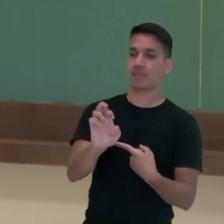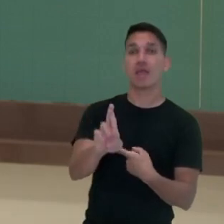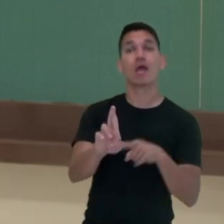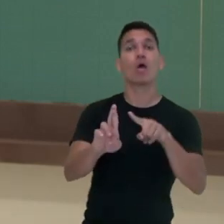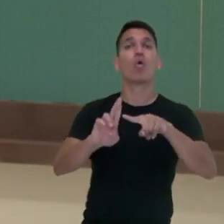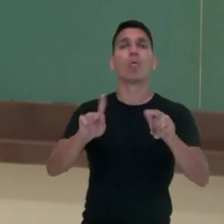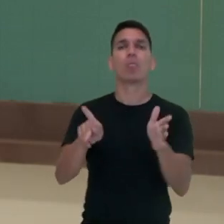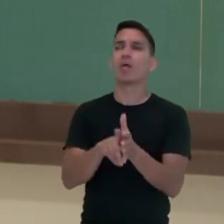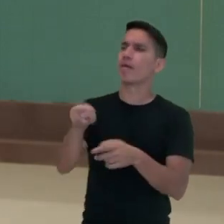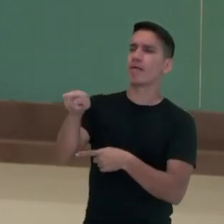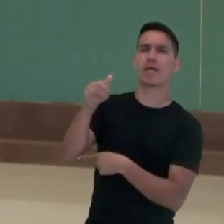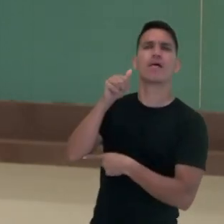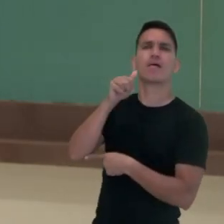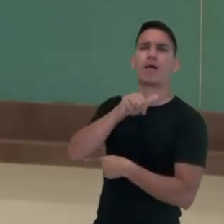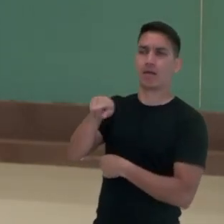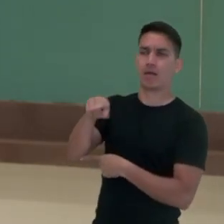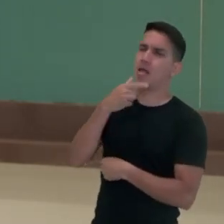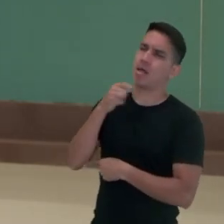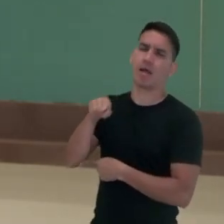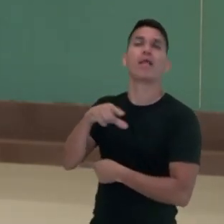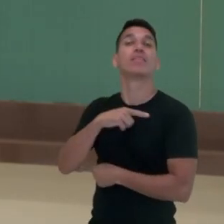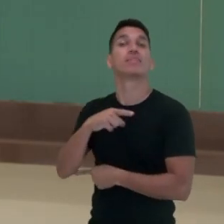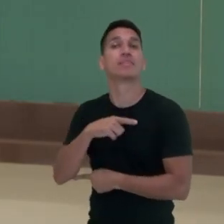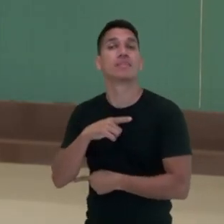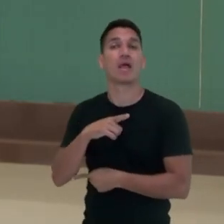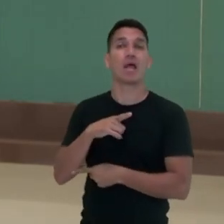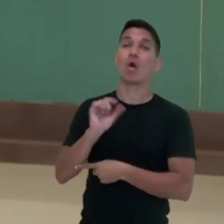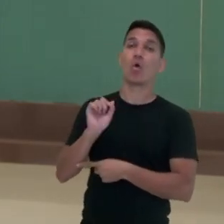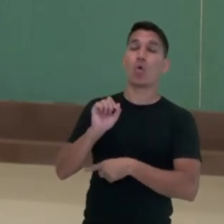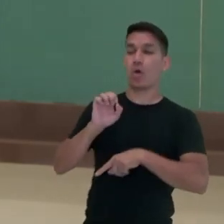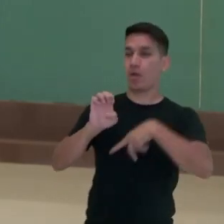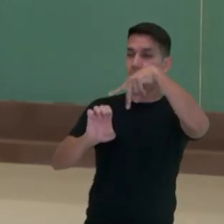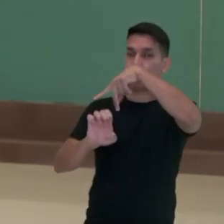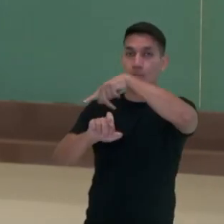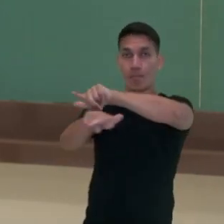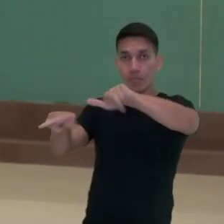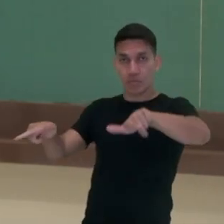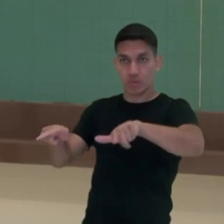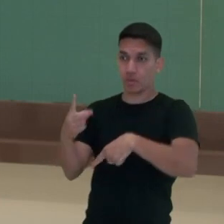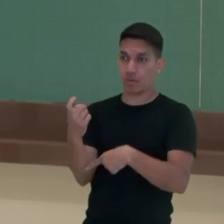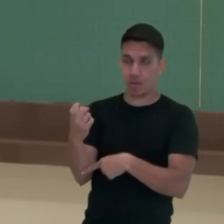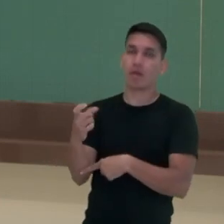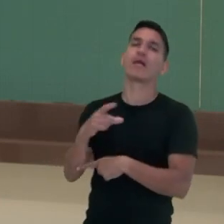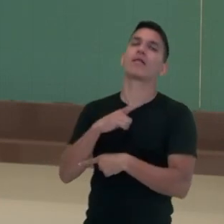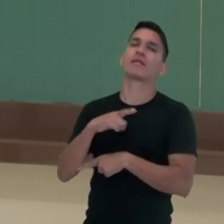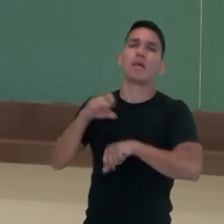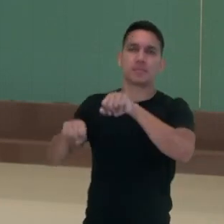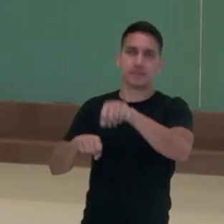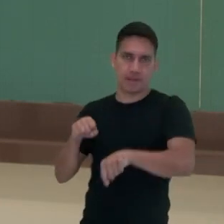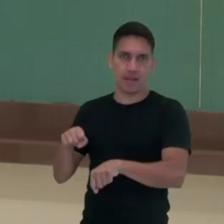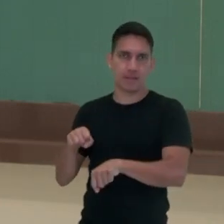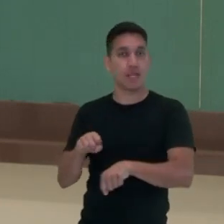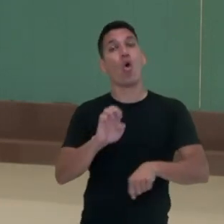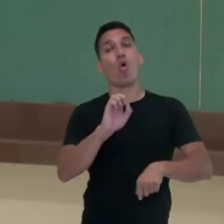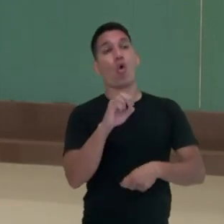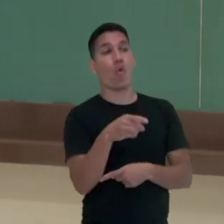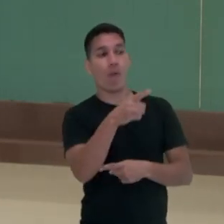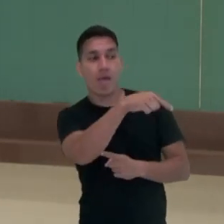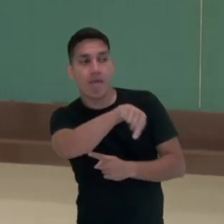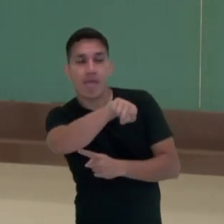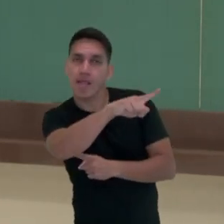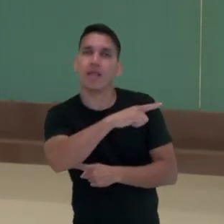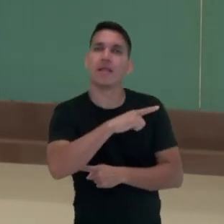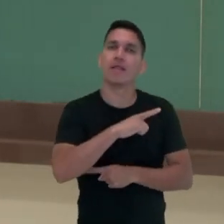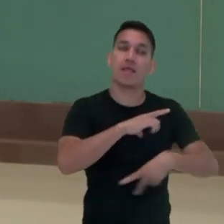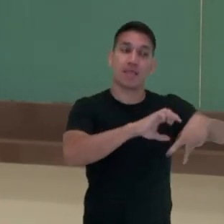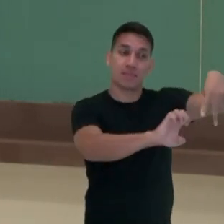bicicleta sem acento circunflexo no verbo ter. Agora, eles têm bicicletas aí com acento circunflexo. Então, o